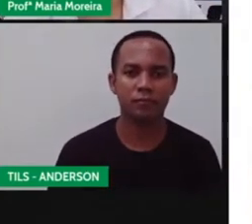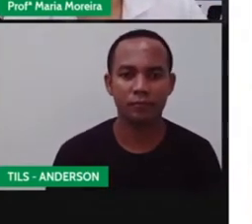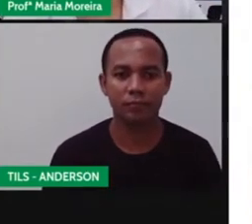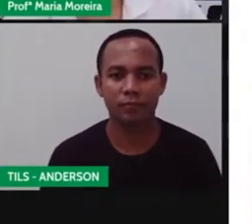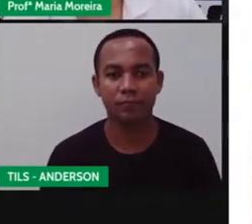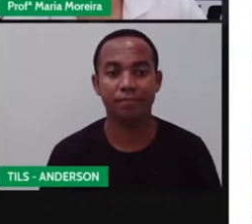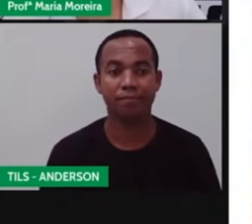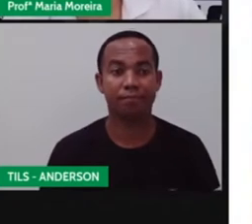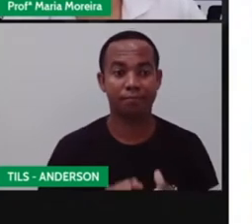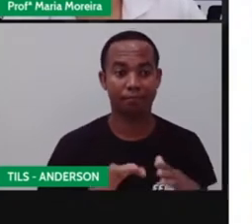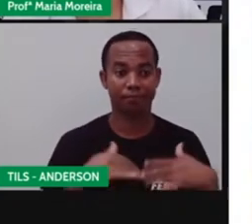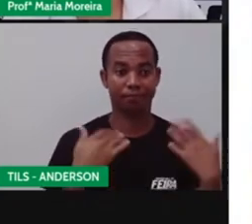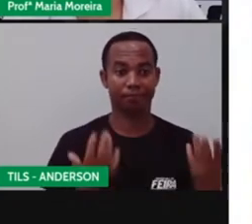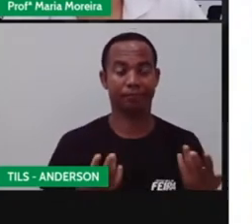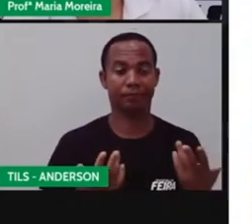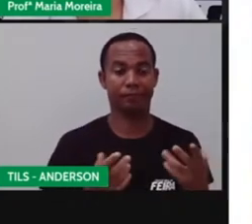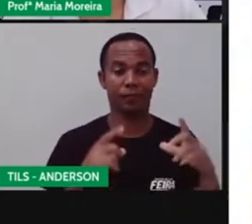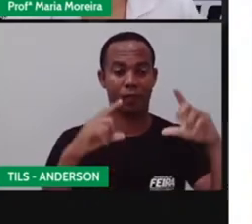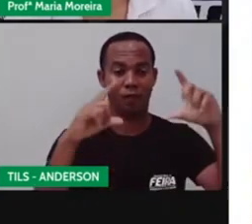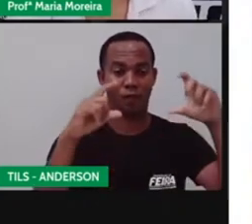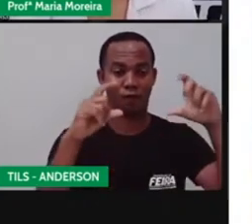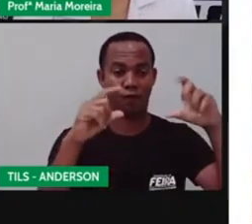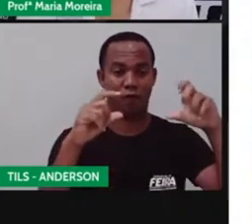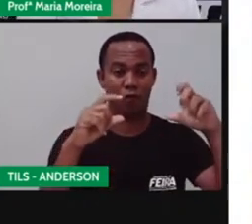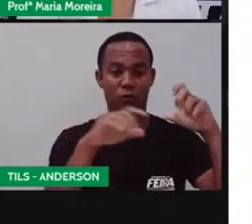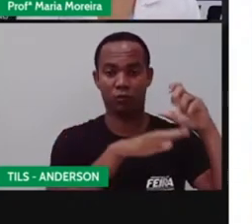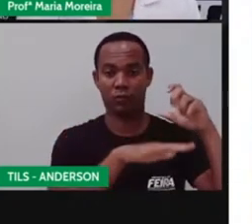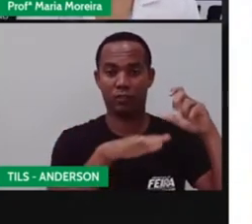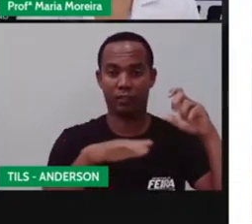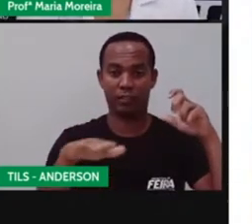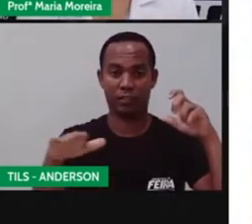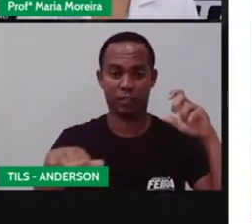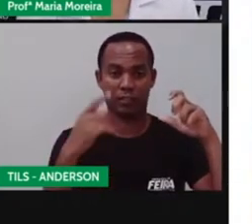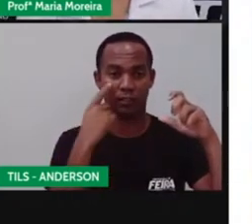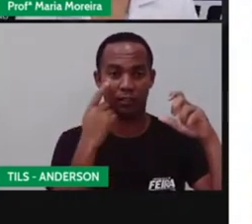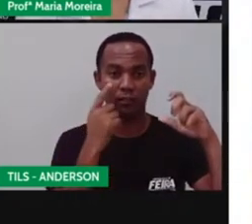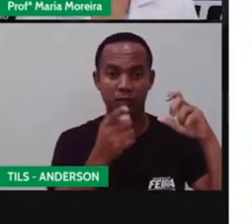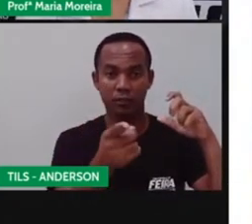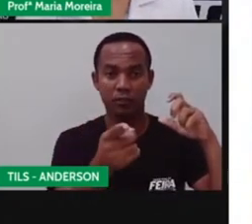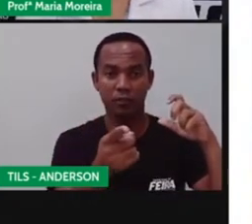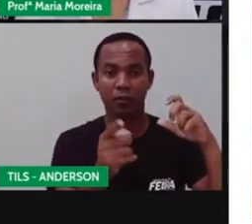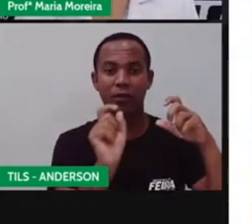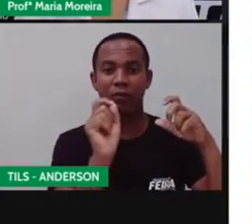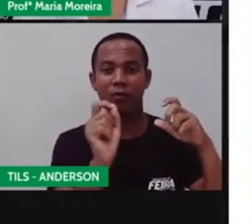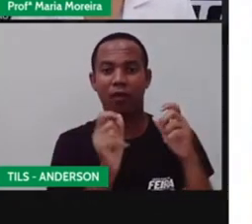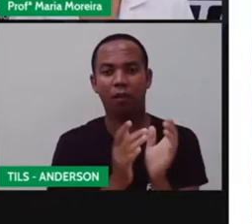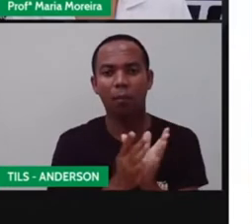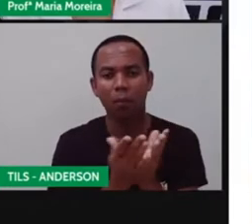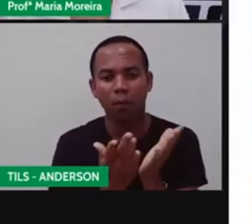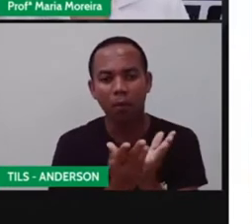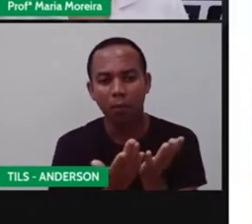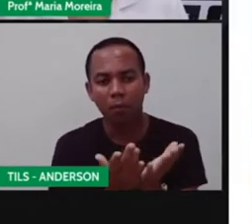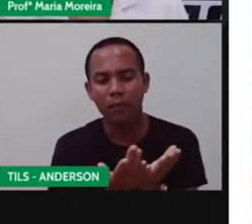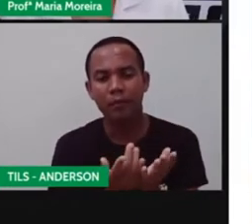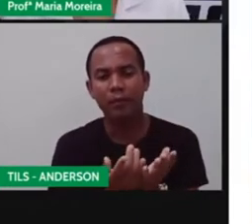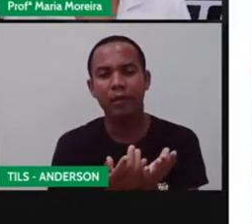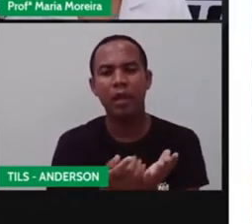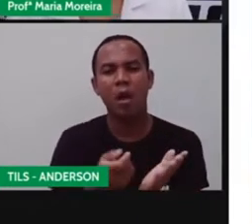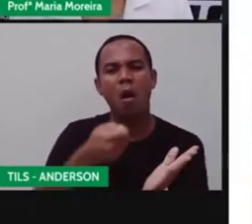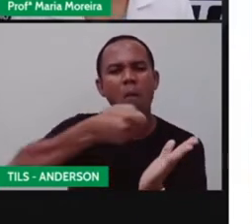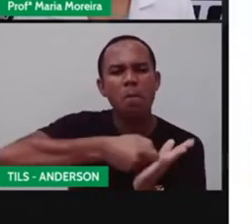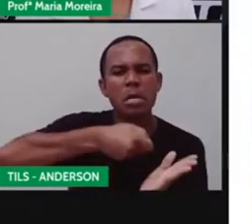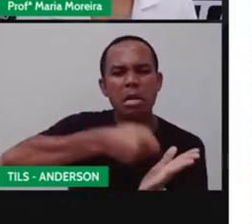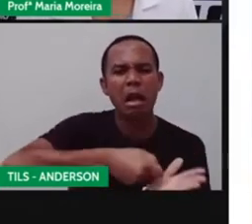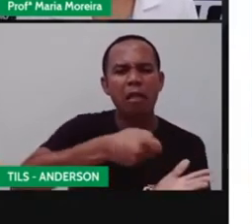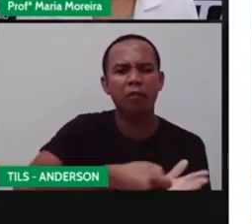Bom, de um lado, né, temos crianças que, por uma situação de carência, são obrigadas a pular a